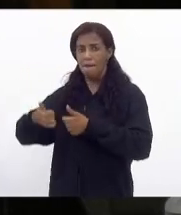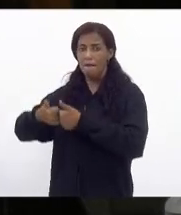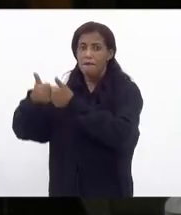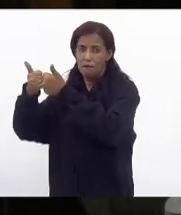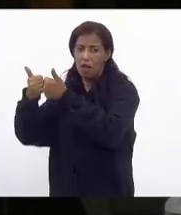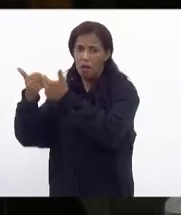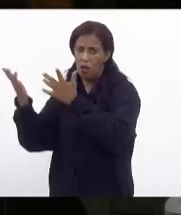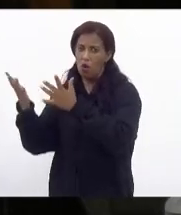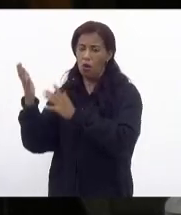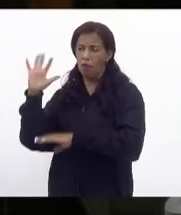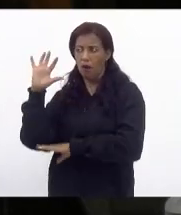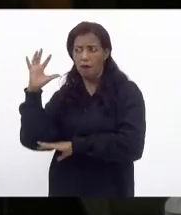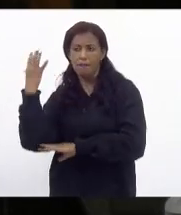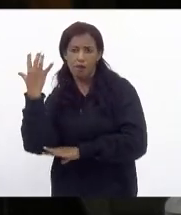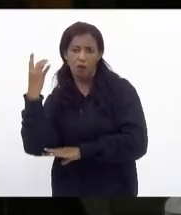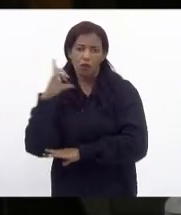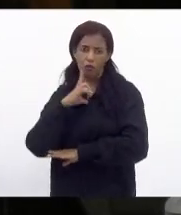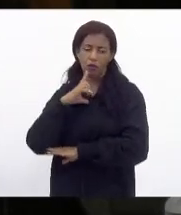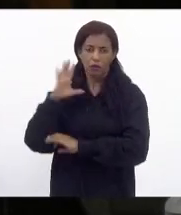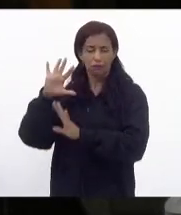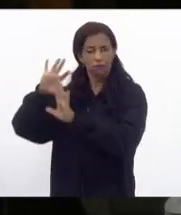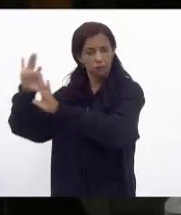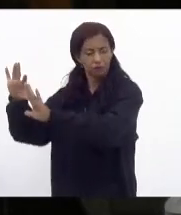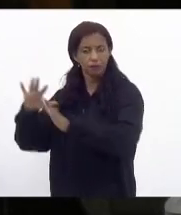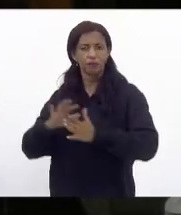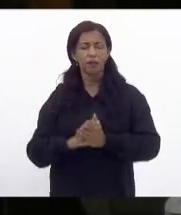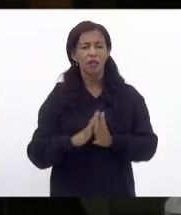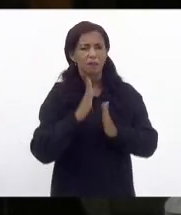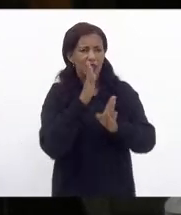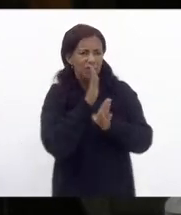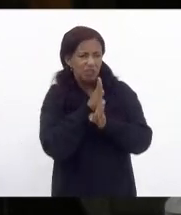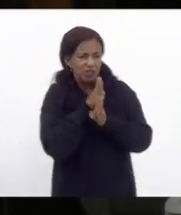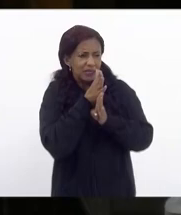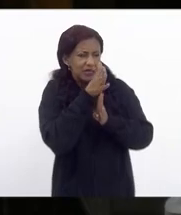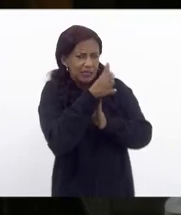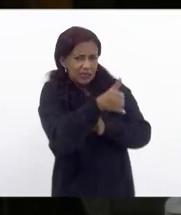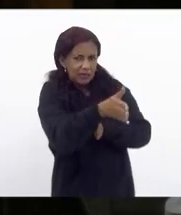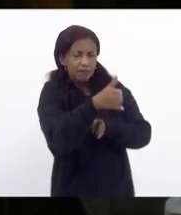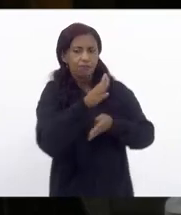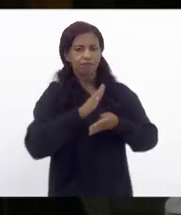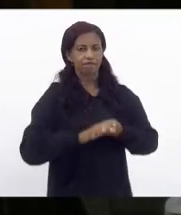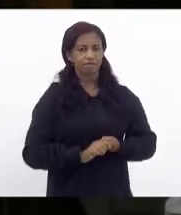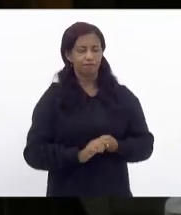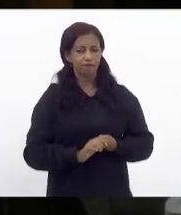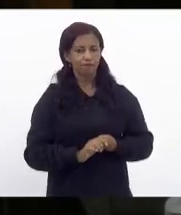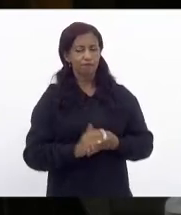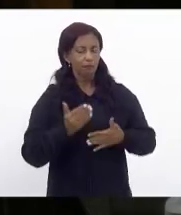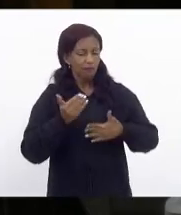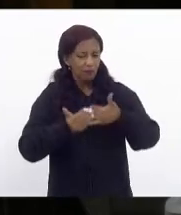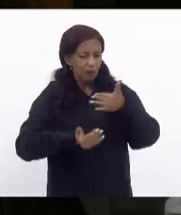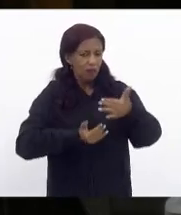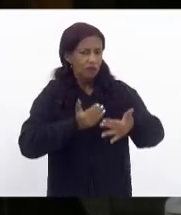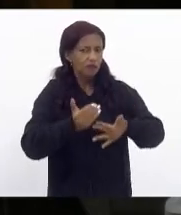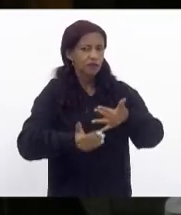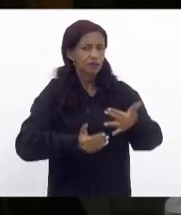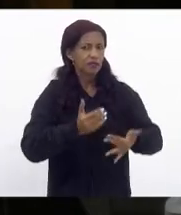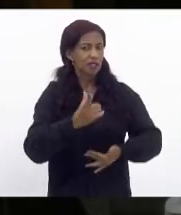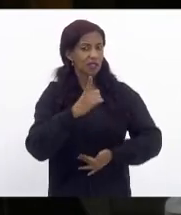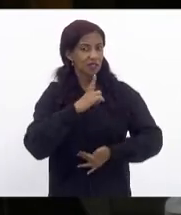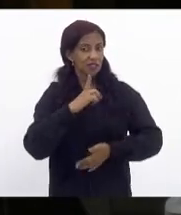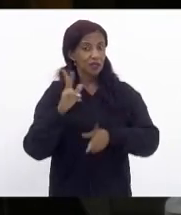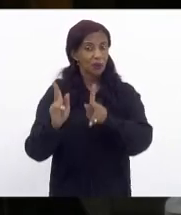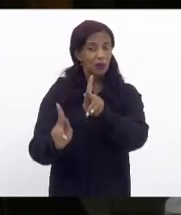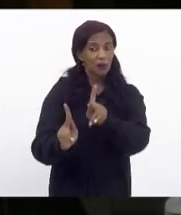repercussão ambiental que tem né se a gente seguisse essa rotina a gente teria uma